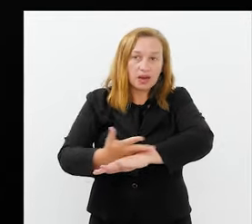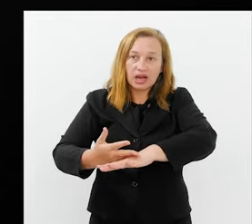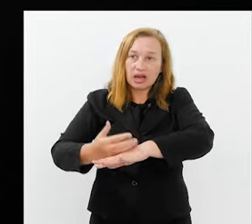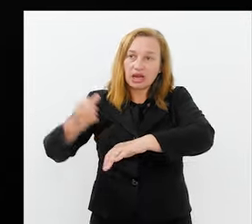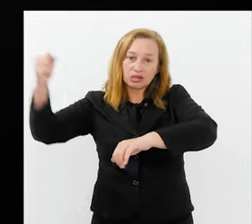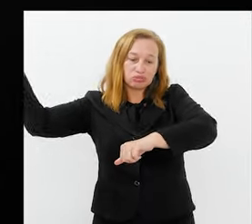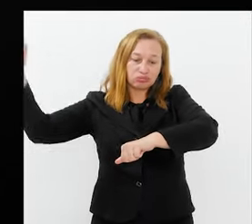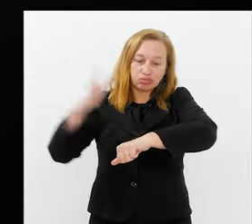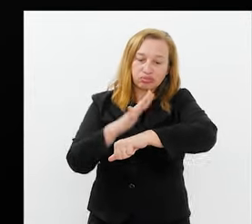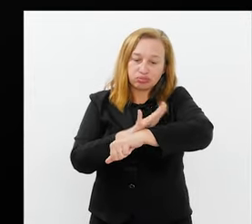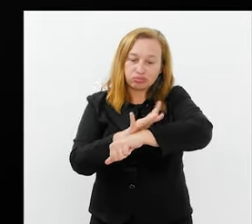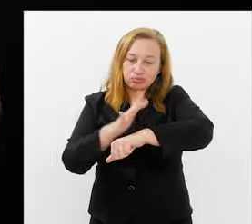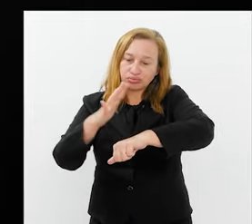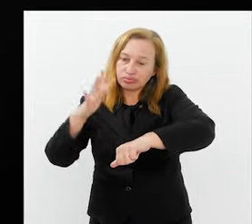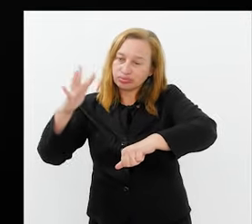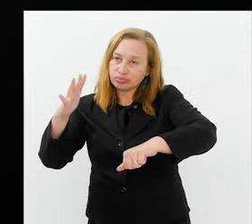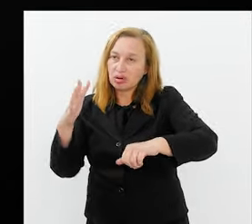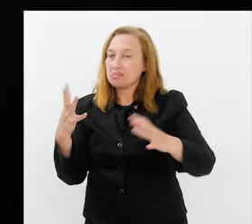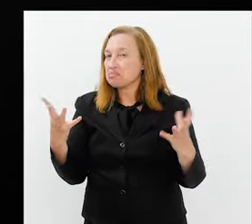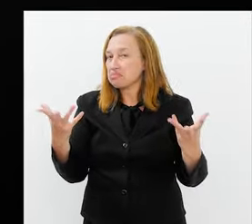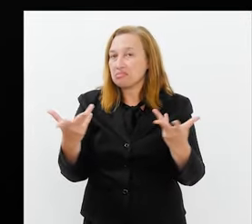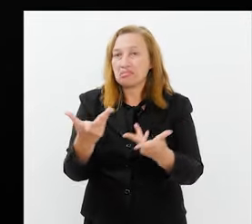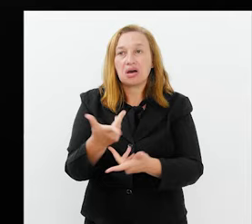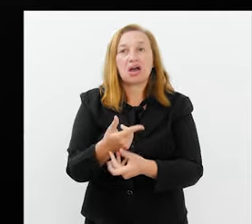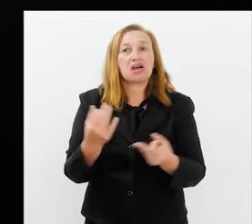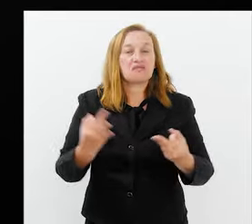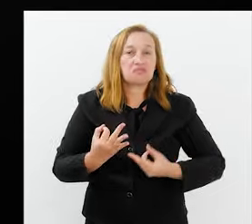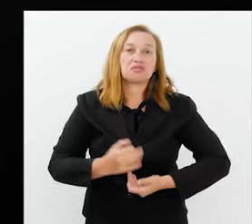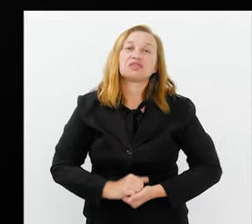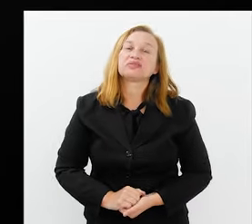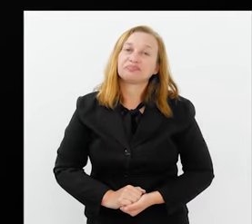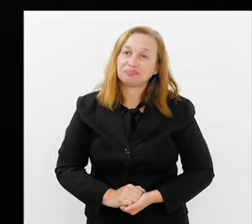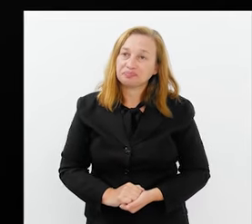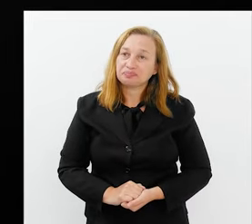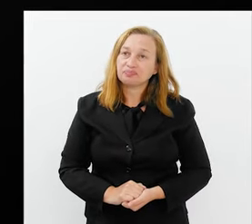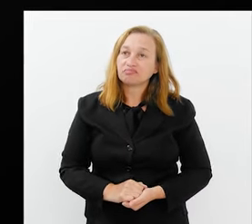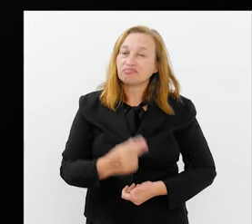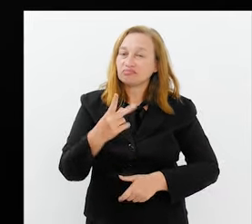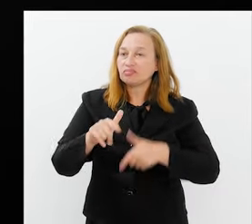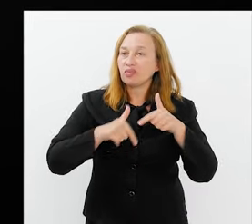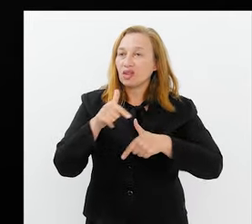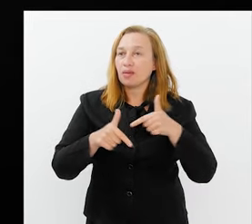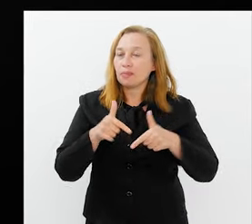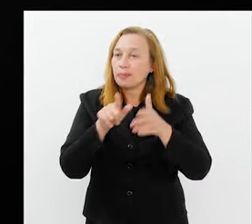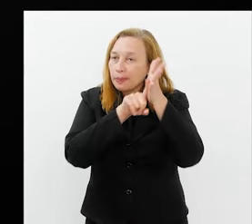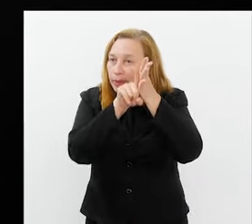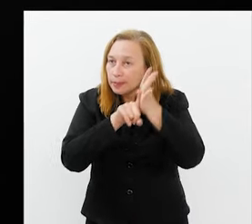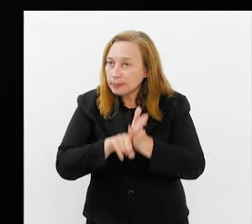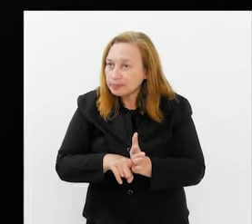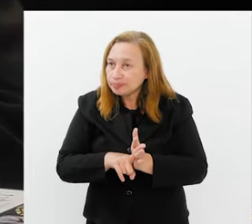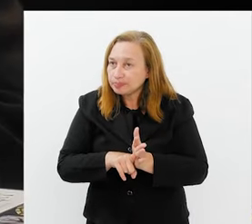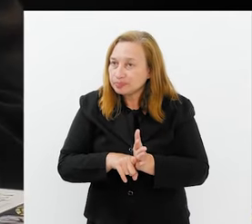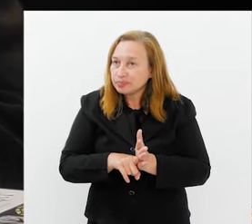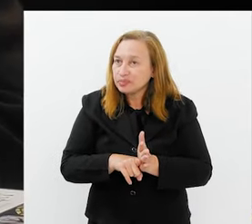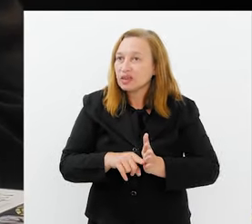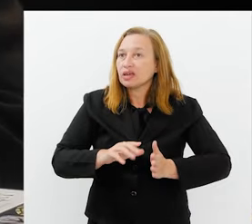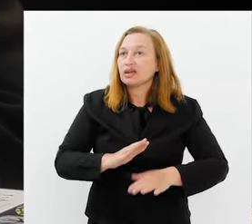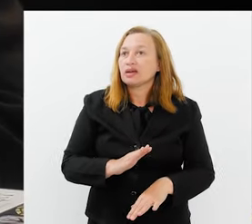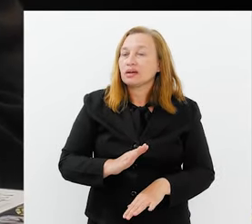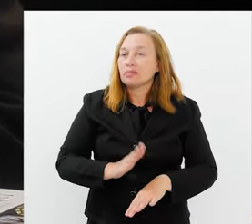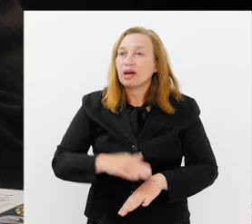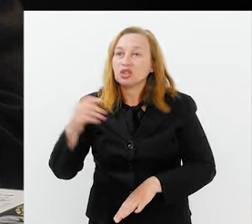contraste com essa cabeça sensacional. Foi incrível, né? E o teu trabalho de